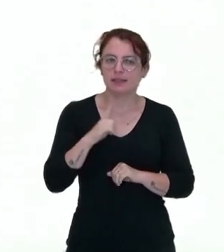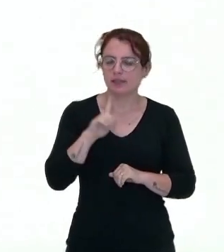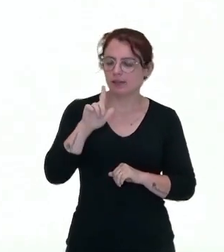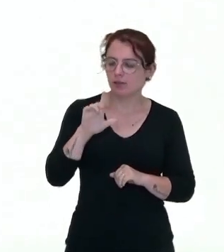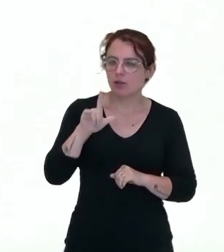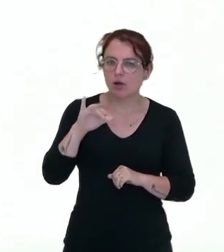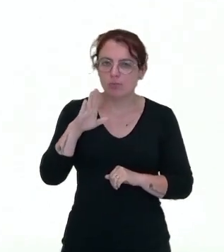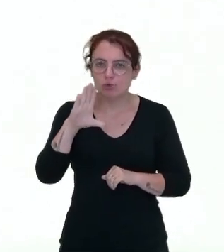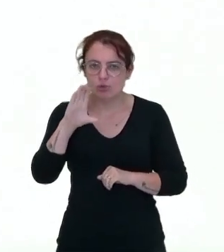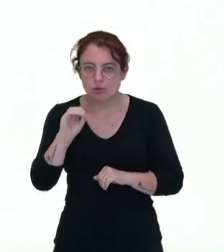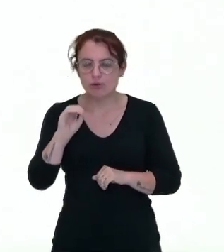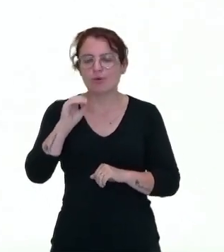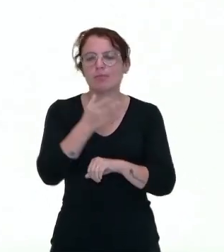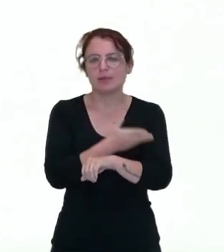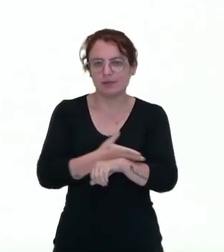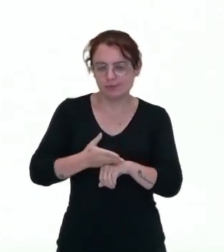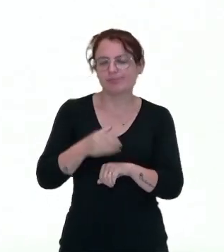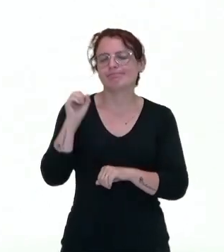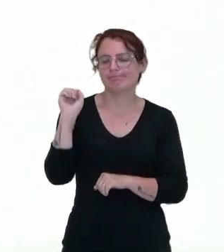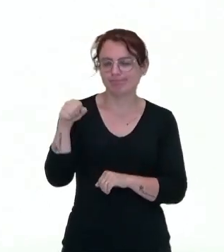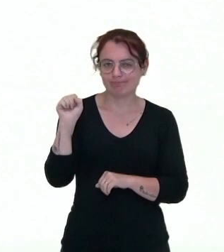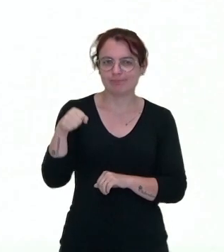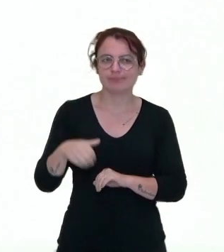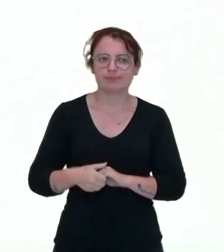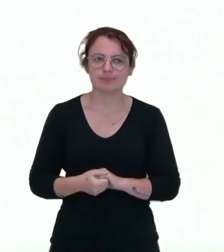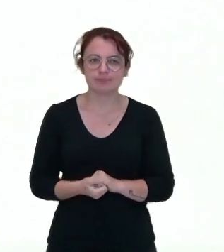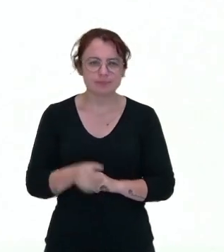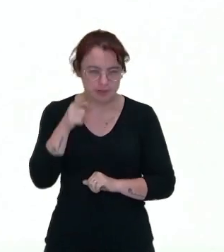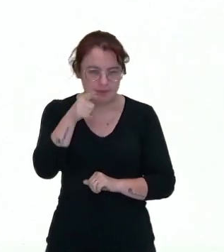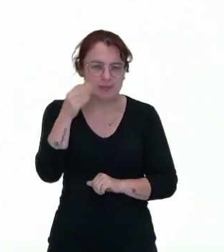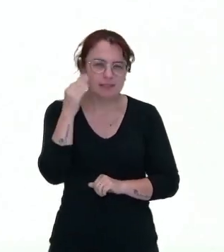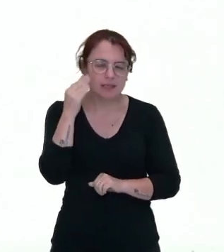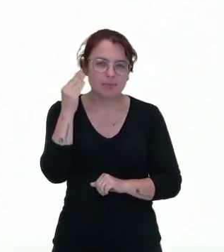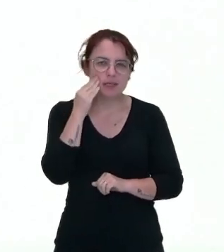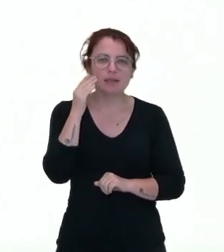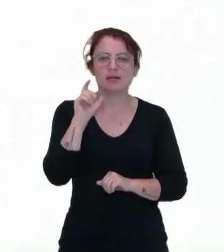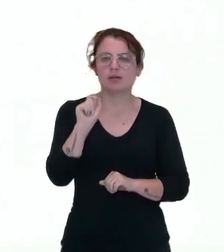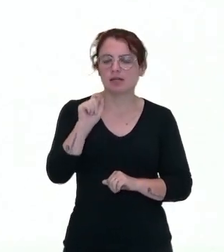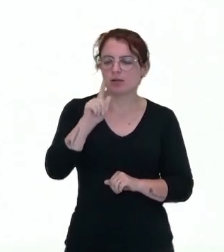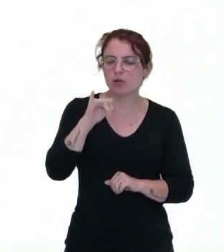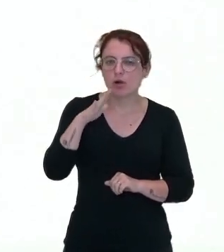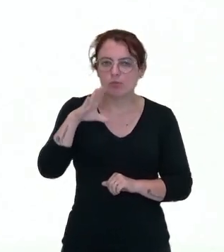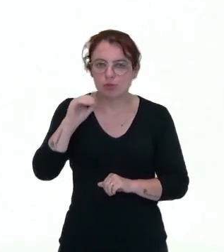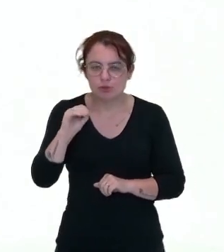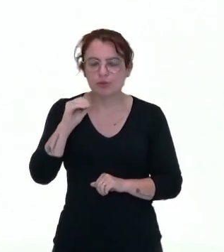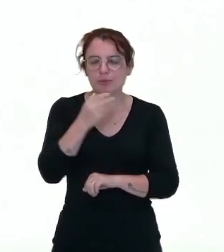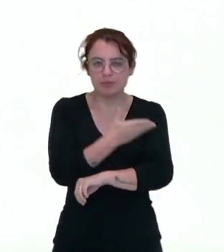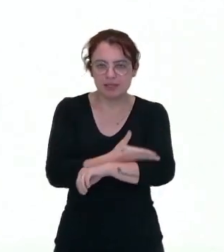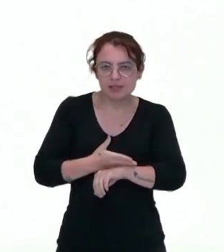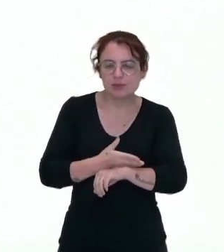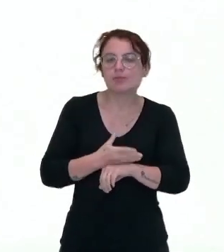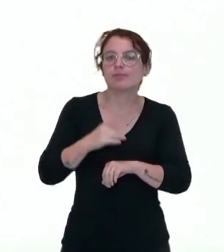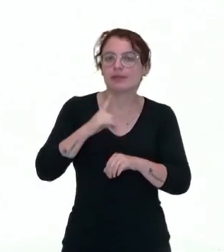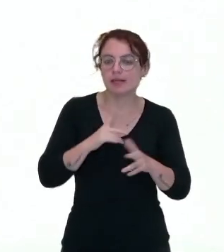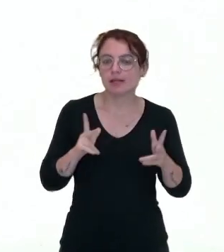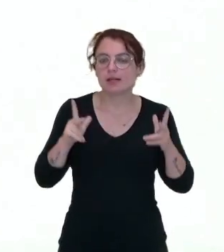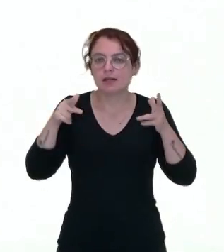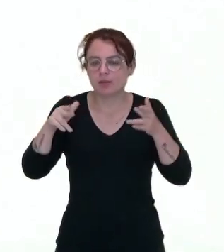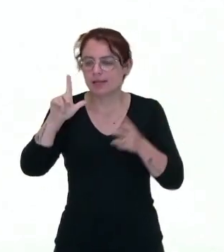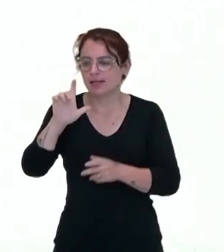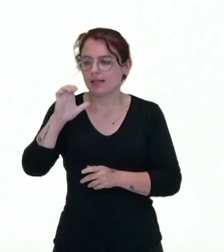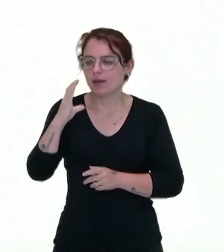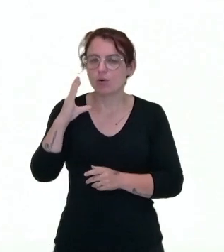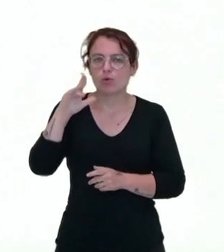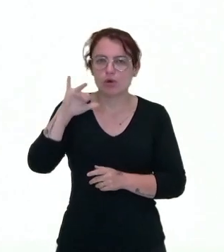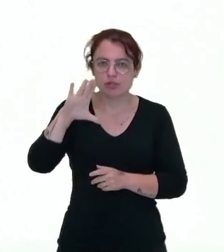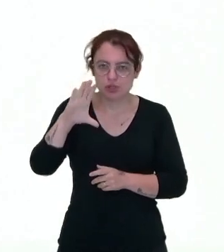glóbulos brancos. Isso mesmo. Você sabia que glóbulo branco é sinônimo para leucócitos?